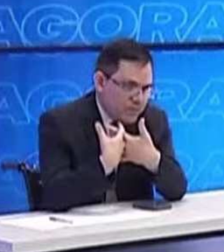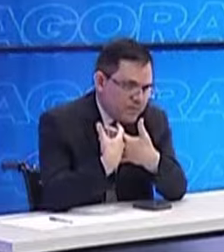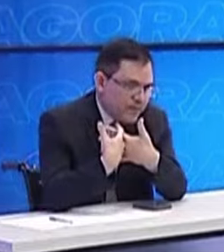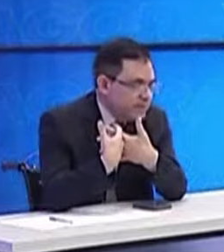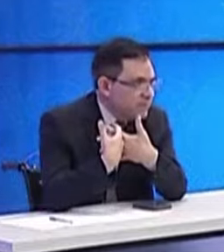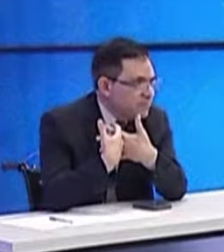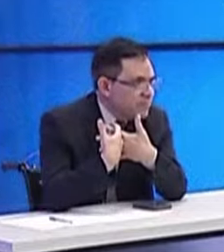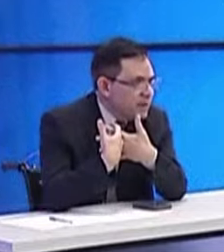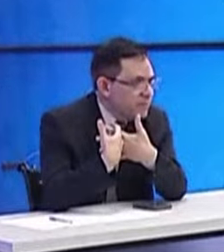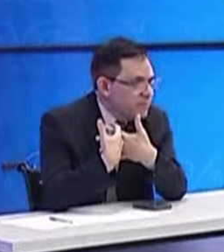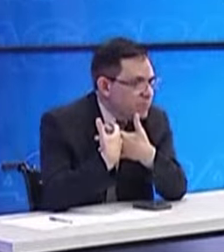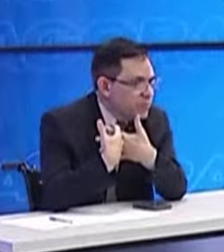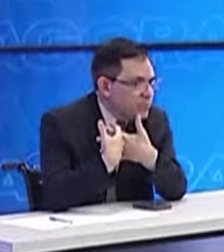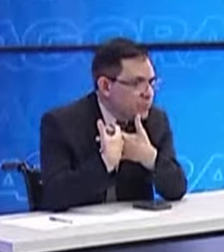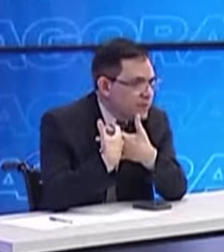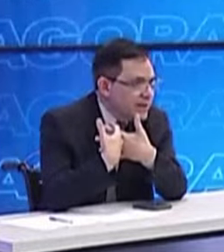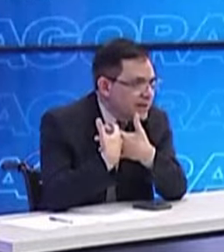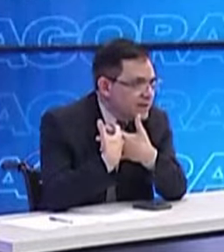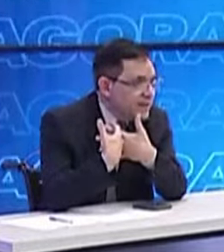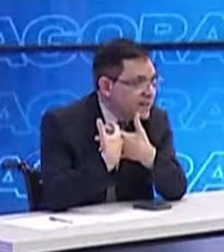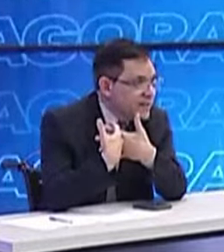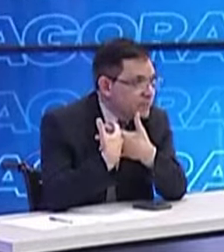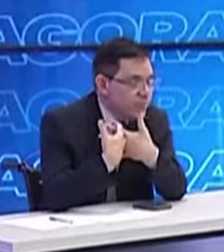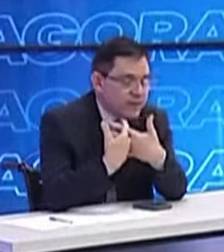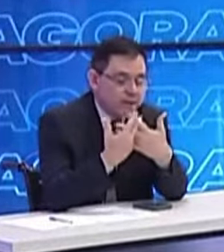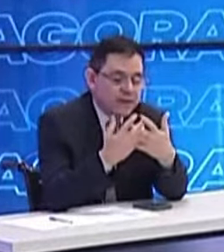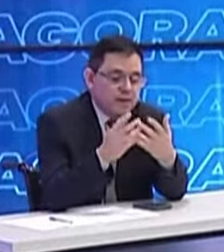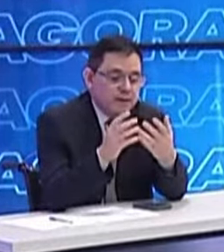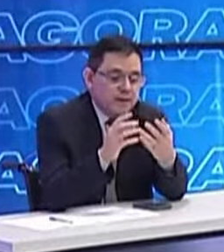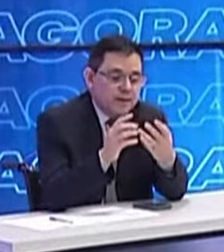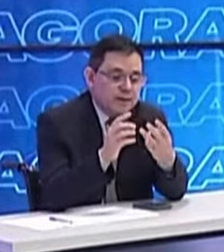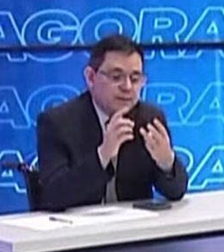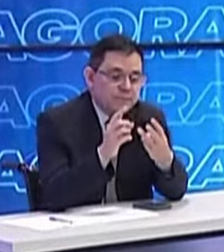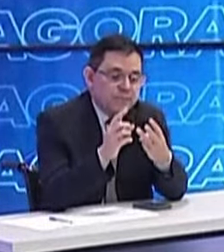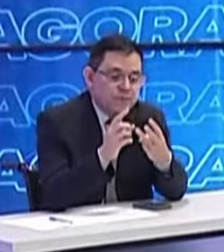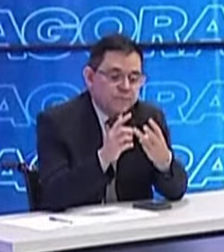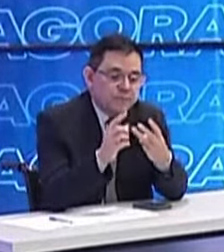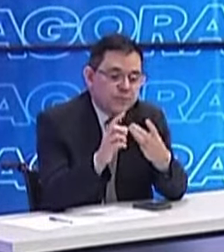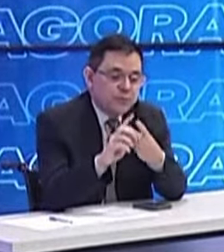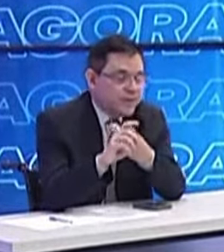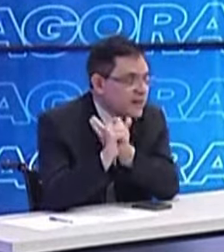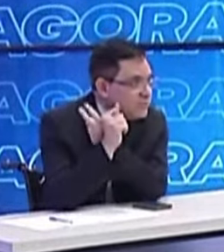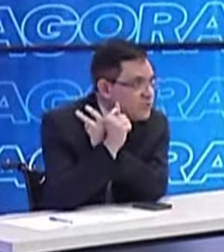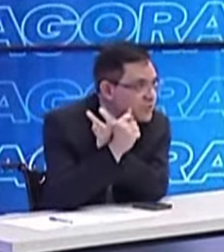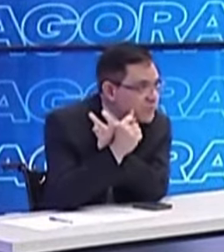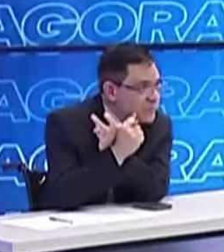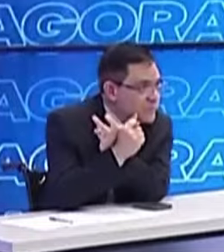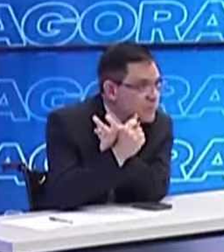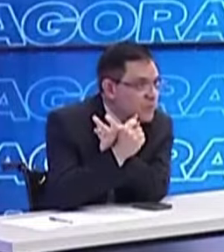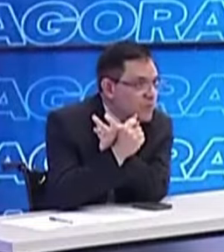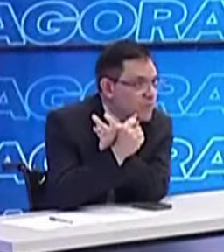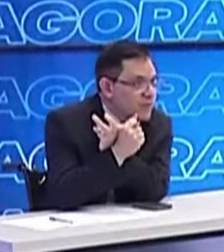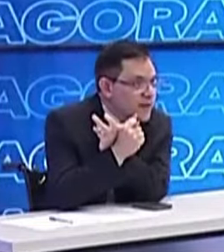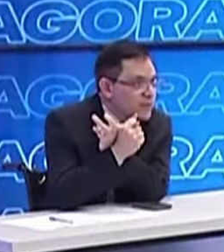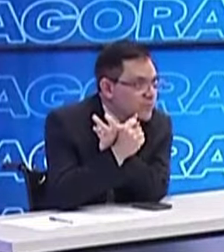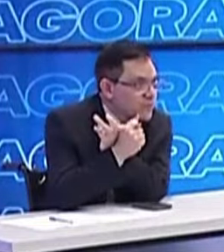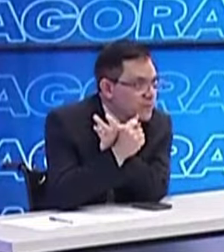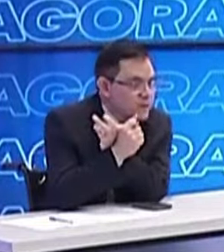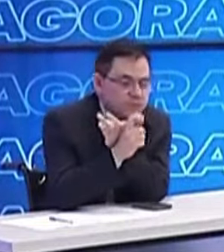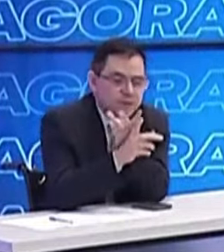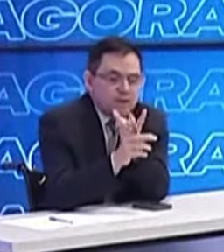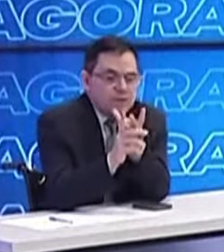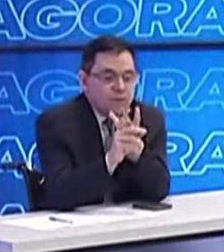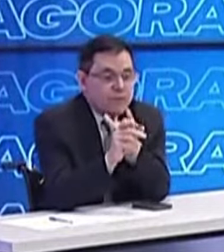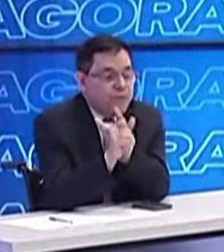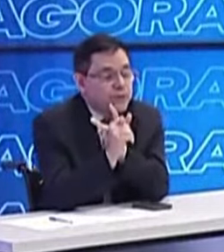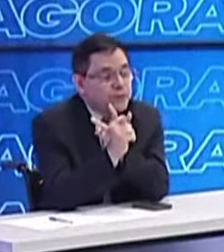é uma experiência muito grande e rica. Por quê? Ele foi do executivo, como governador,